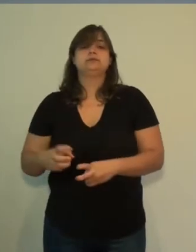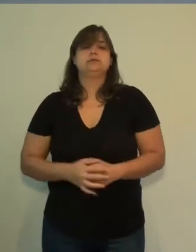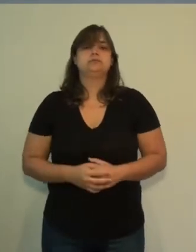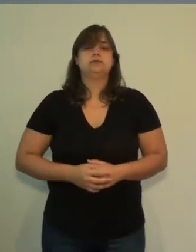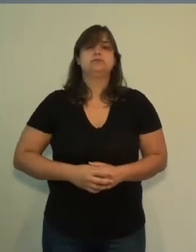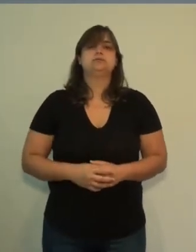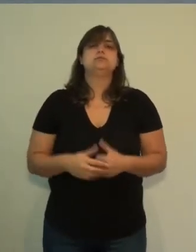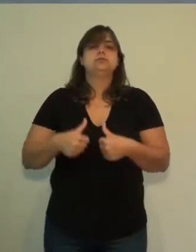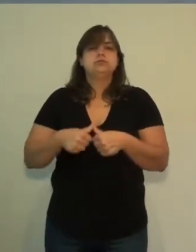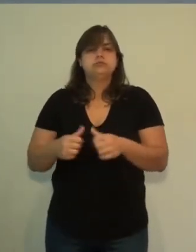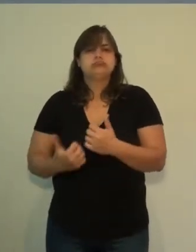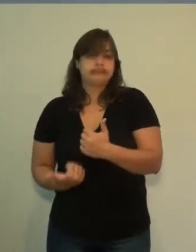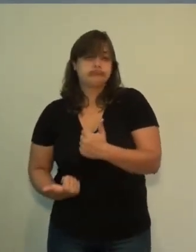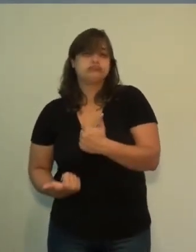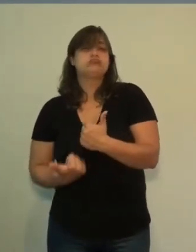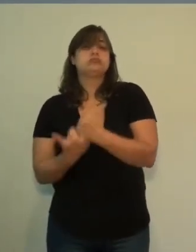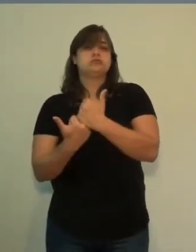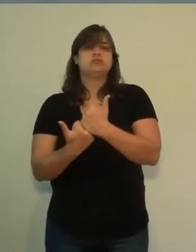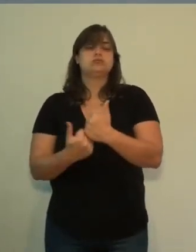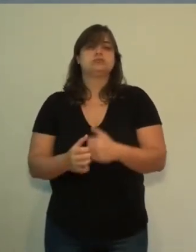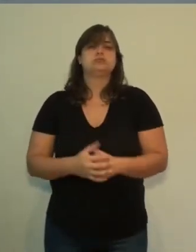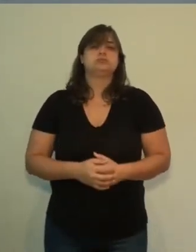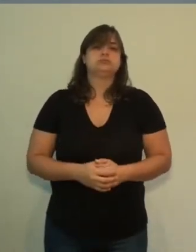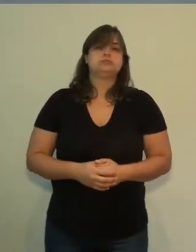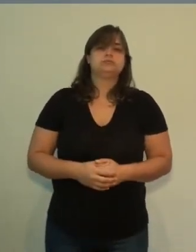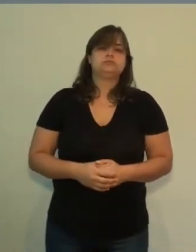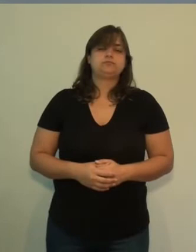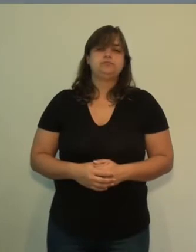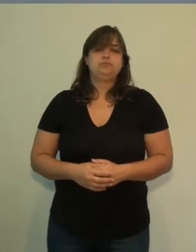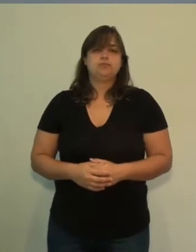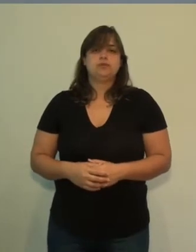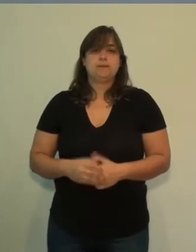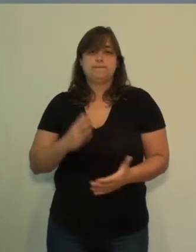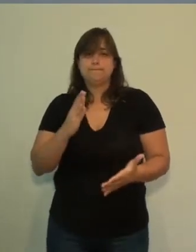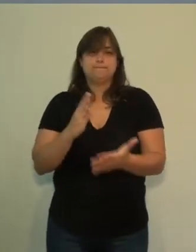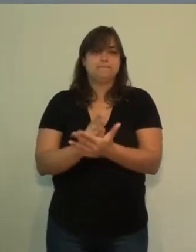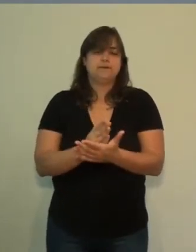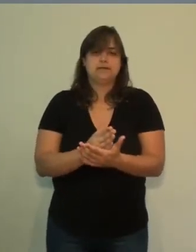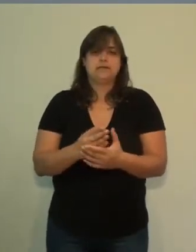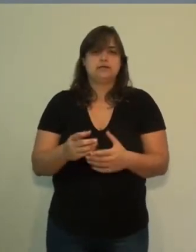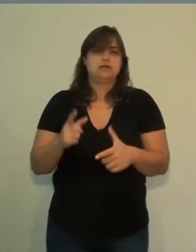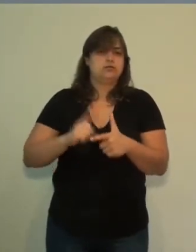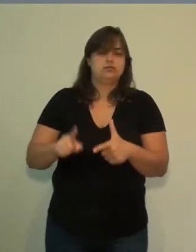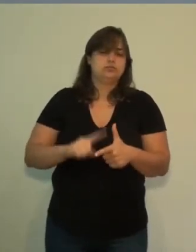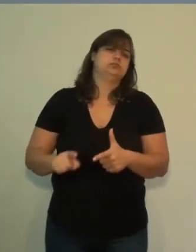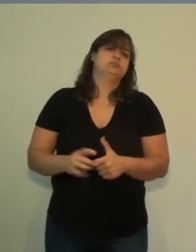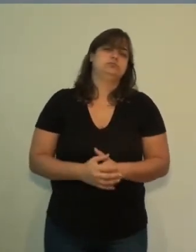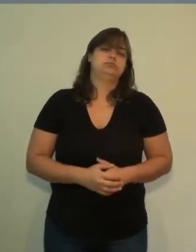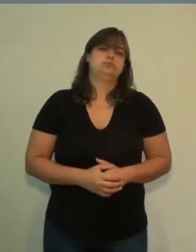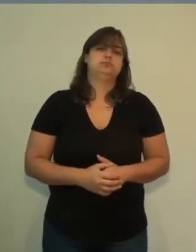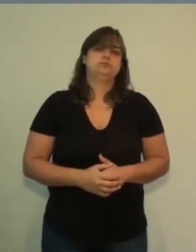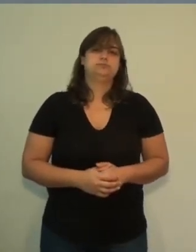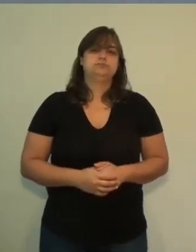estamos reforçando esses elementos de maneira a estancar o problema, a solucionar e estancar o problema,